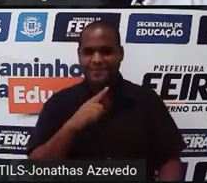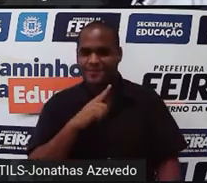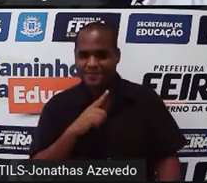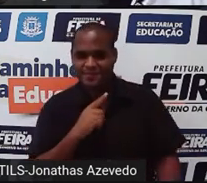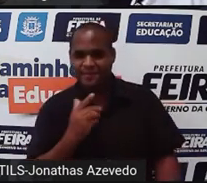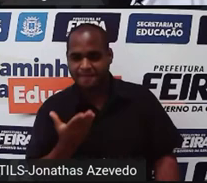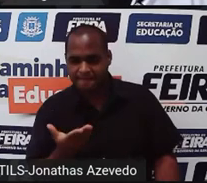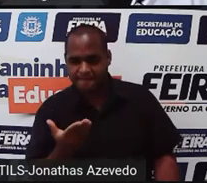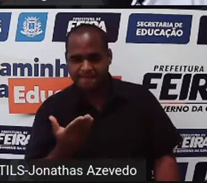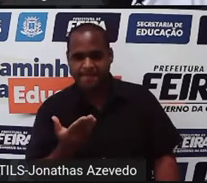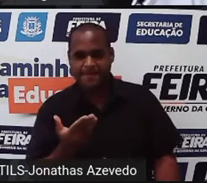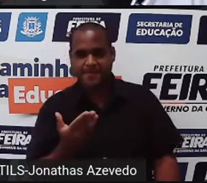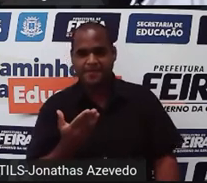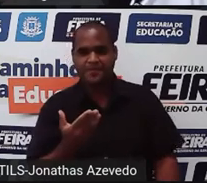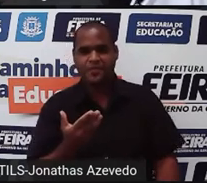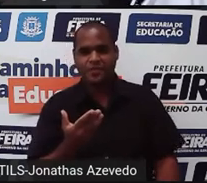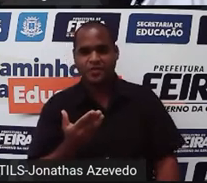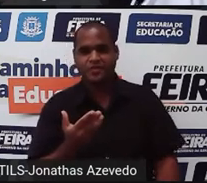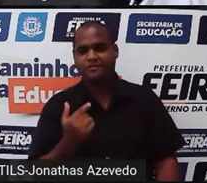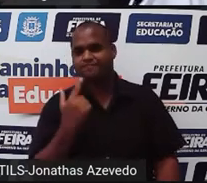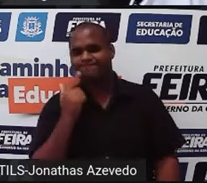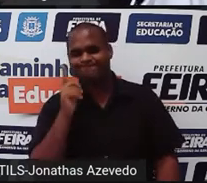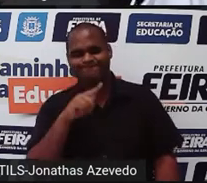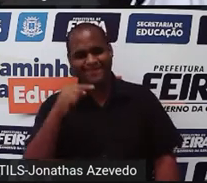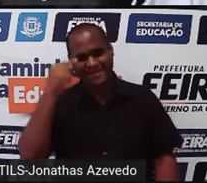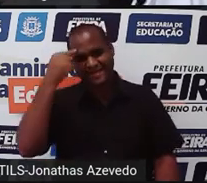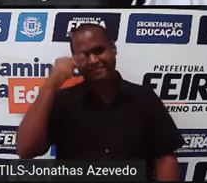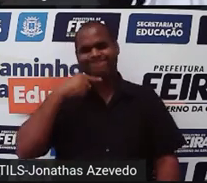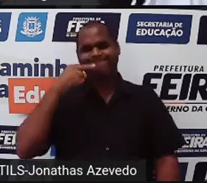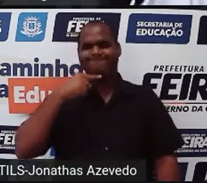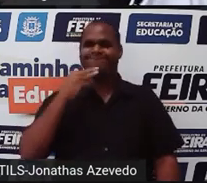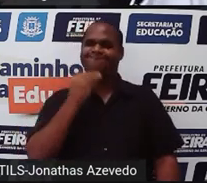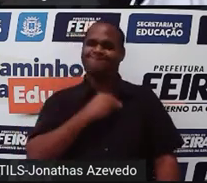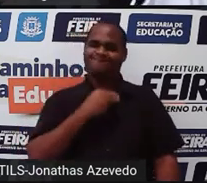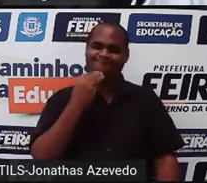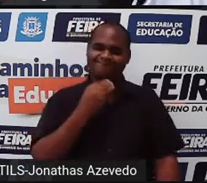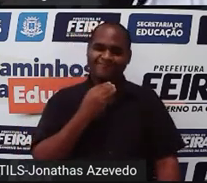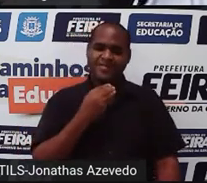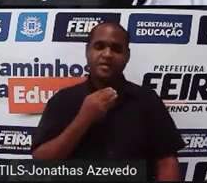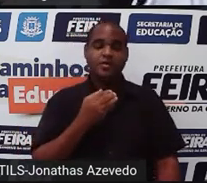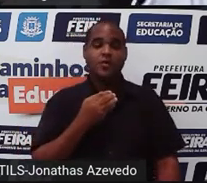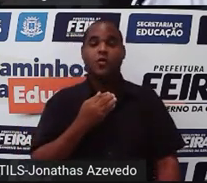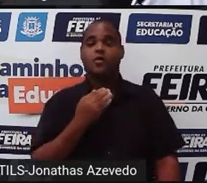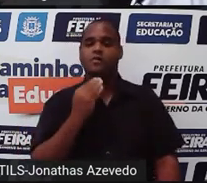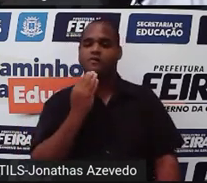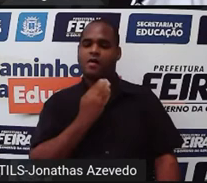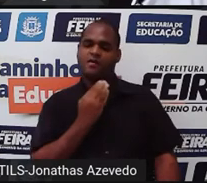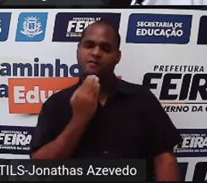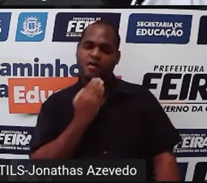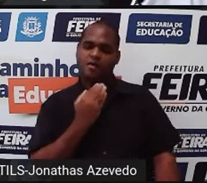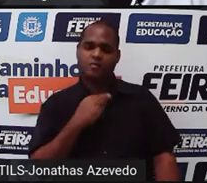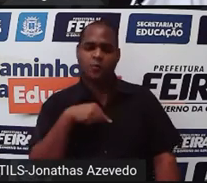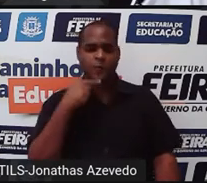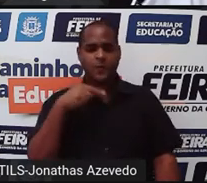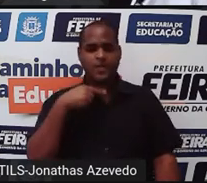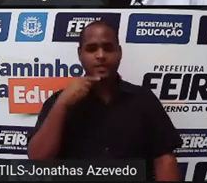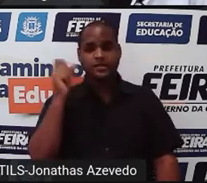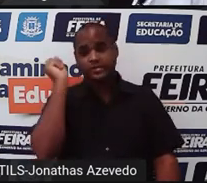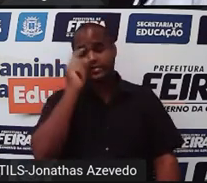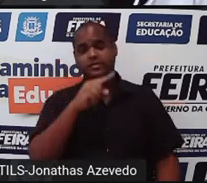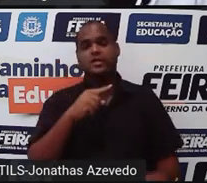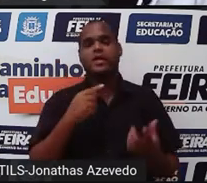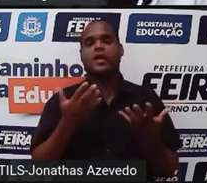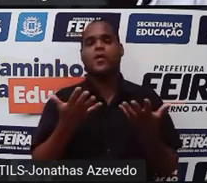Caso o que a gente pensou não dê certo caso falhe a gente pode traçar outro plano de ação. A gente